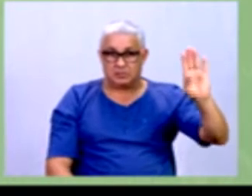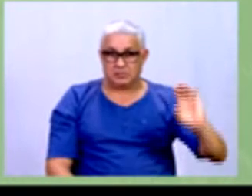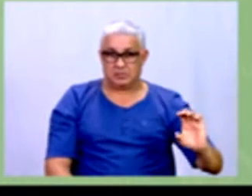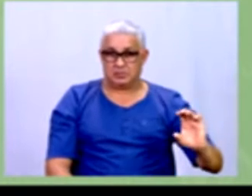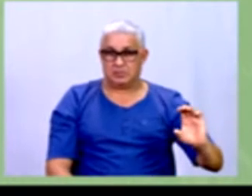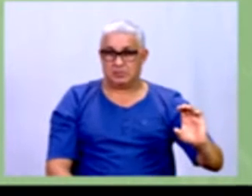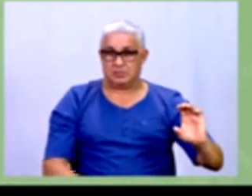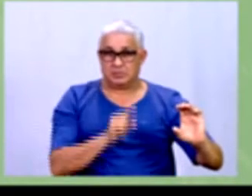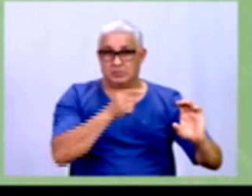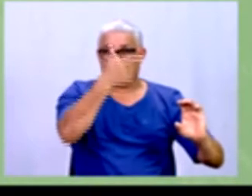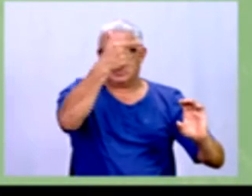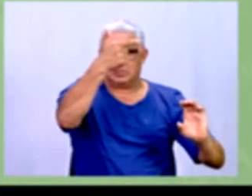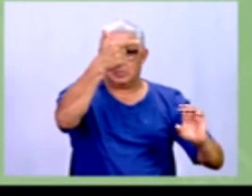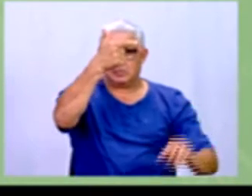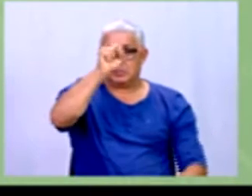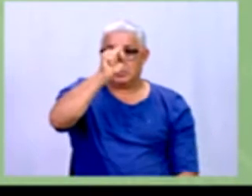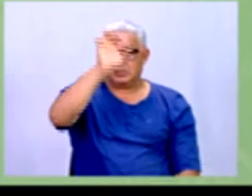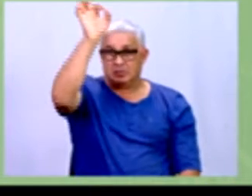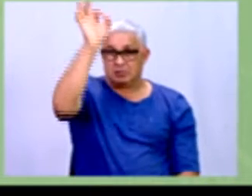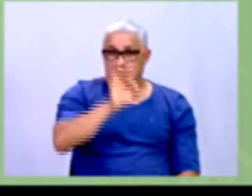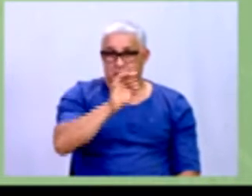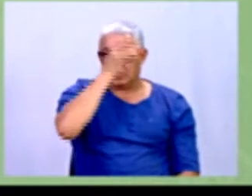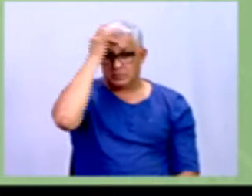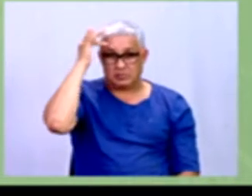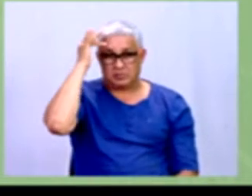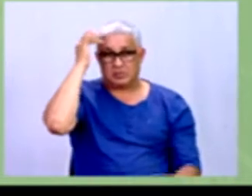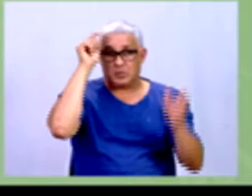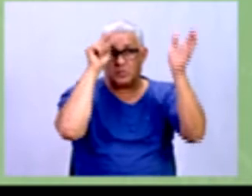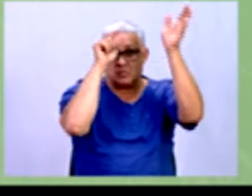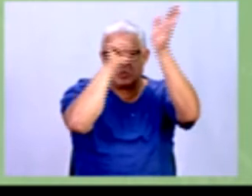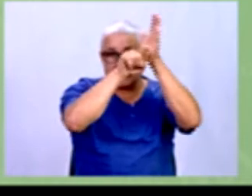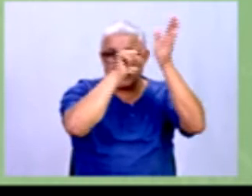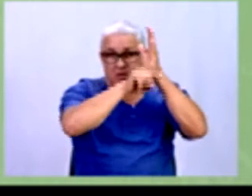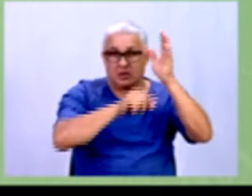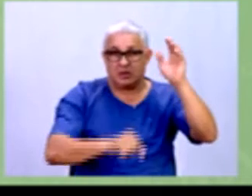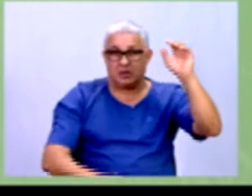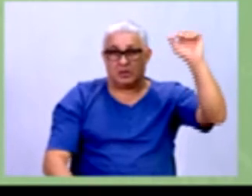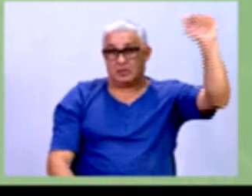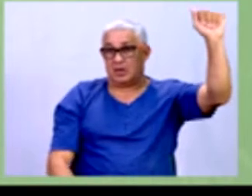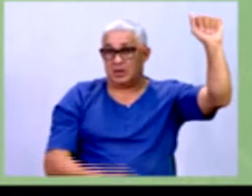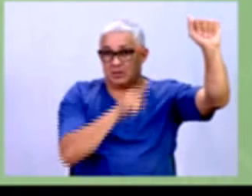Que 28% das pessoas que foram entrevistadas da classe A